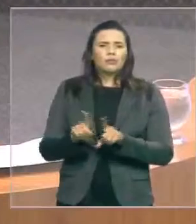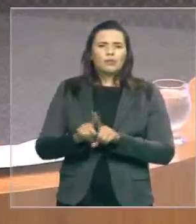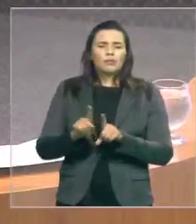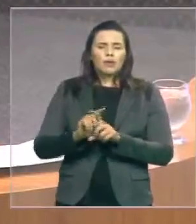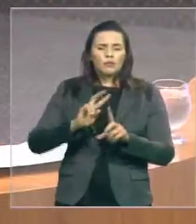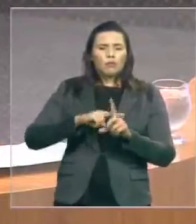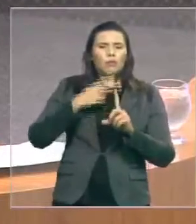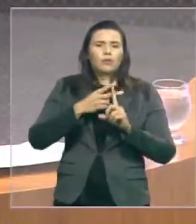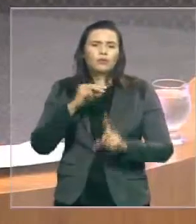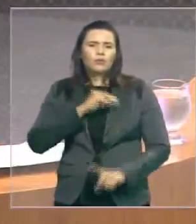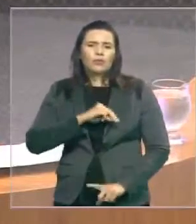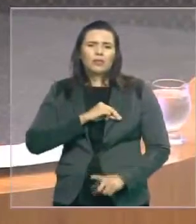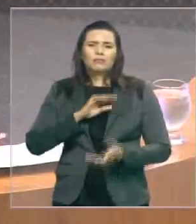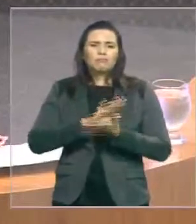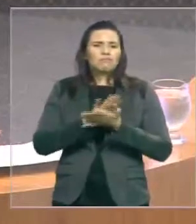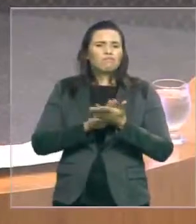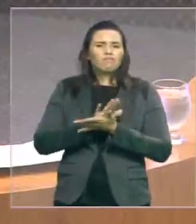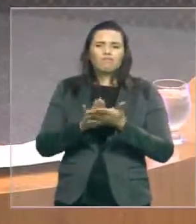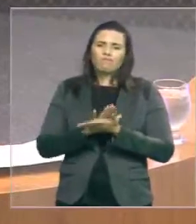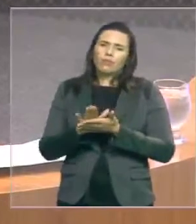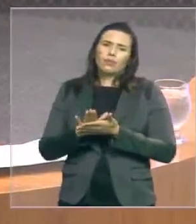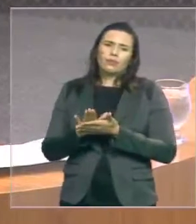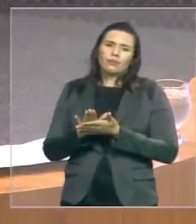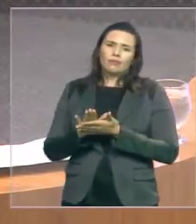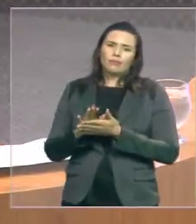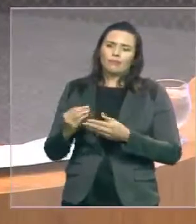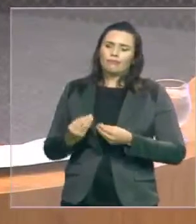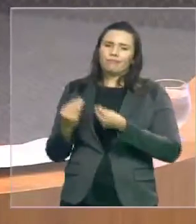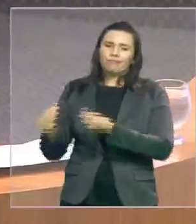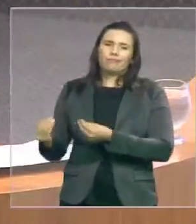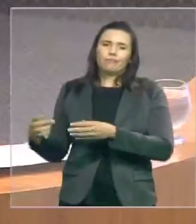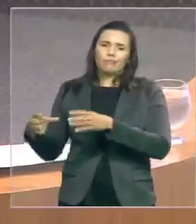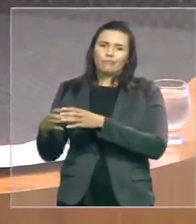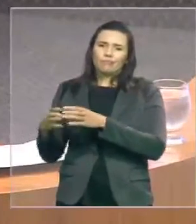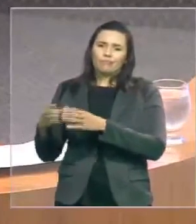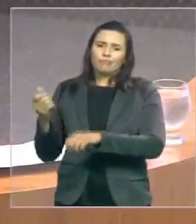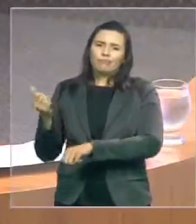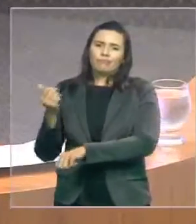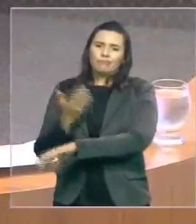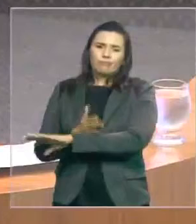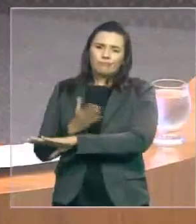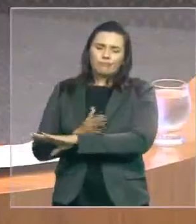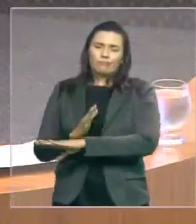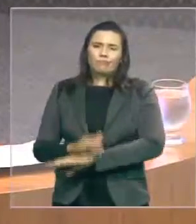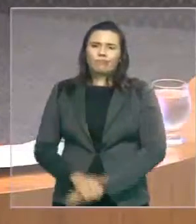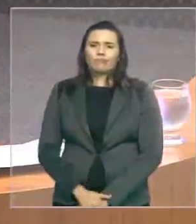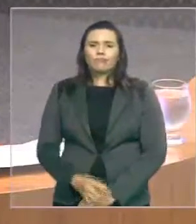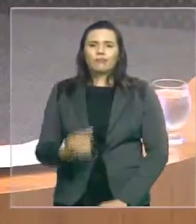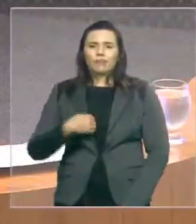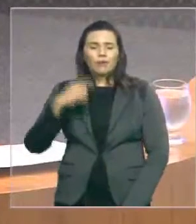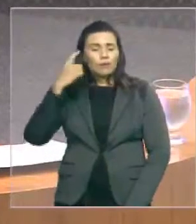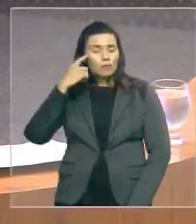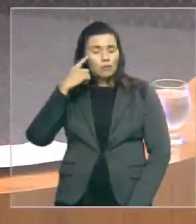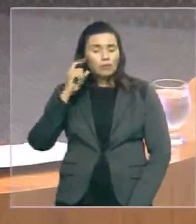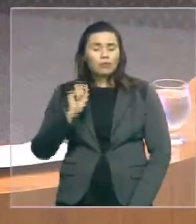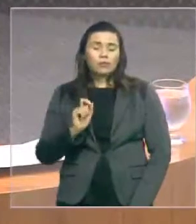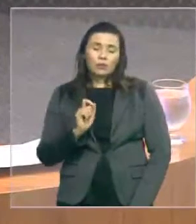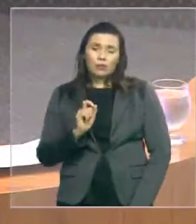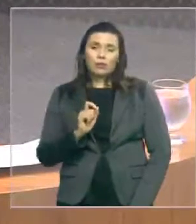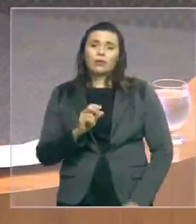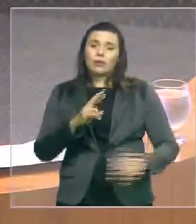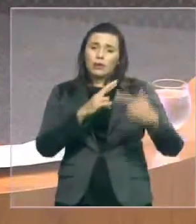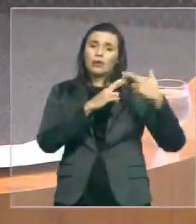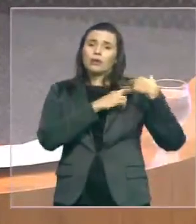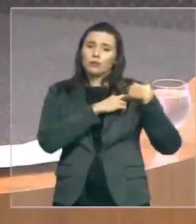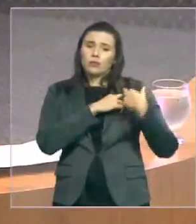Então, numa demanda judicial, ele terá responsabilidade subsidiária e, na falta do pagamento pela